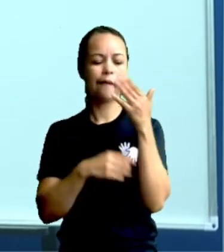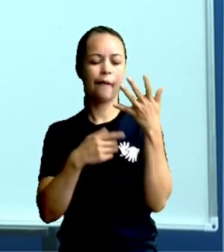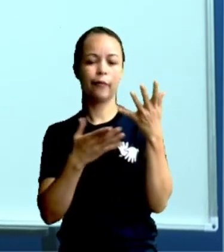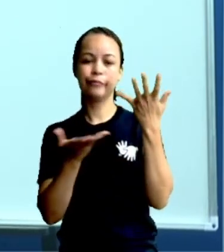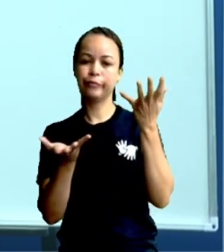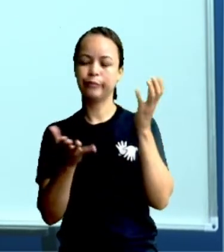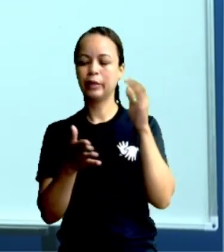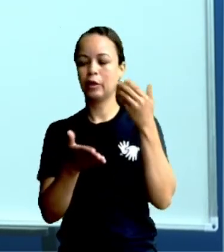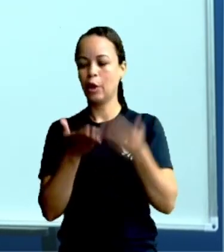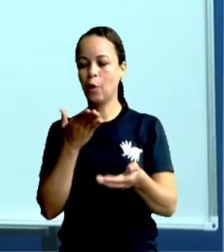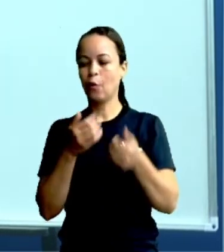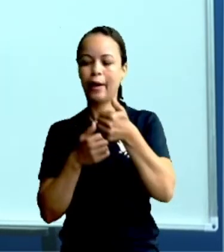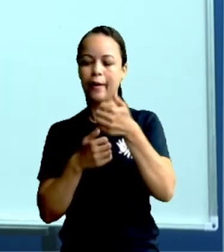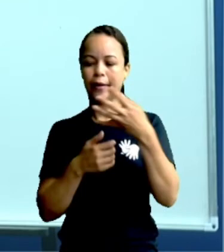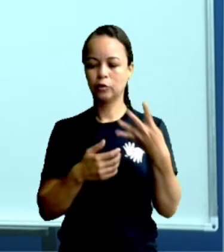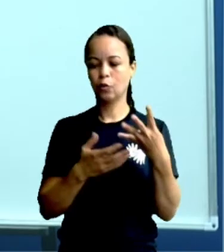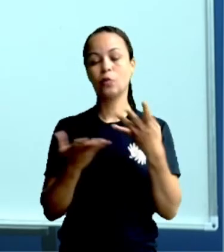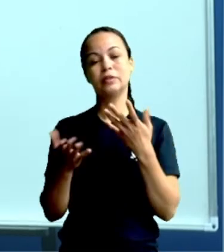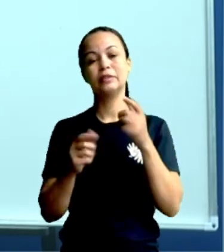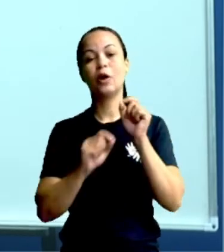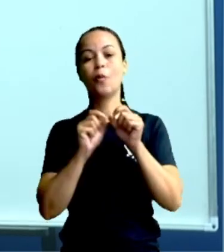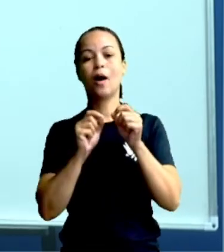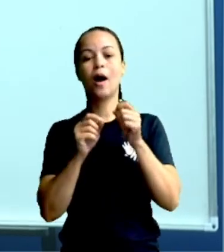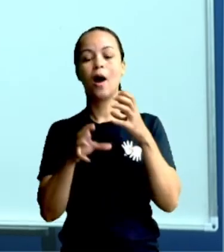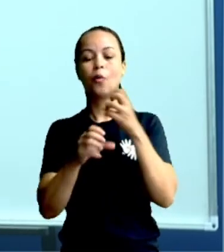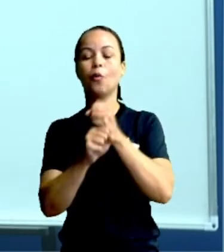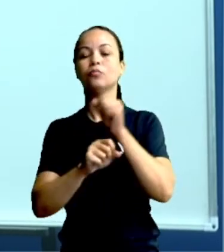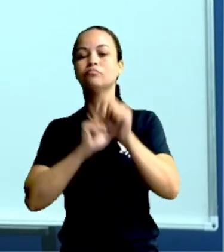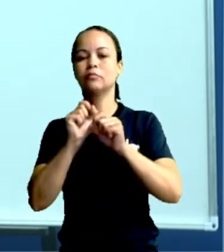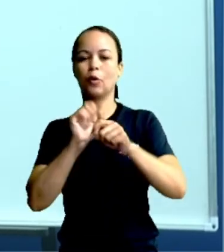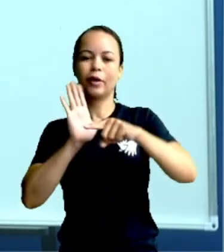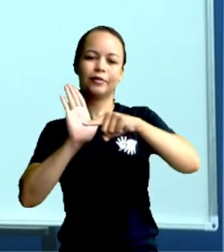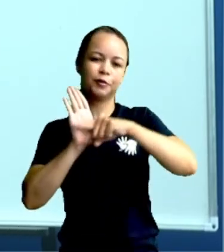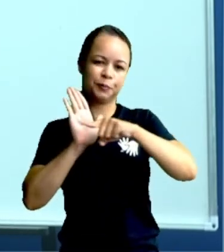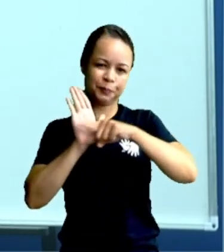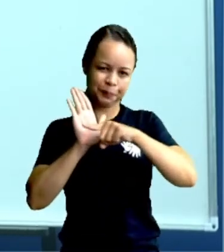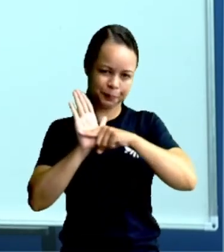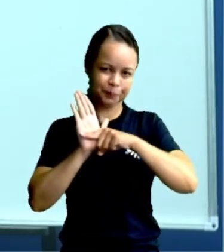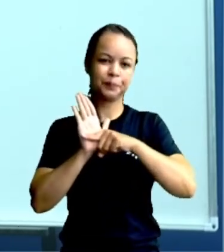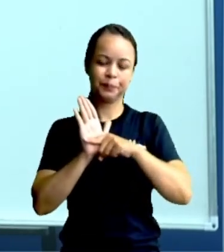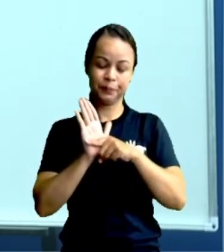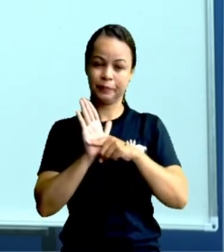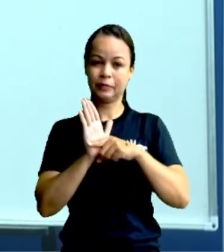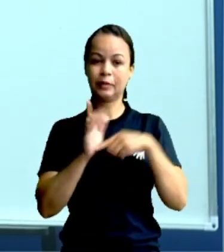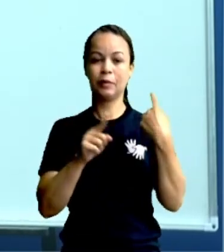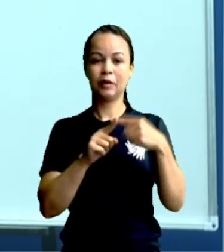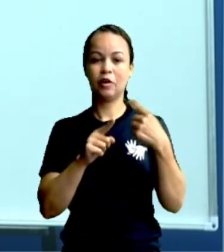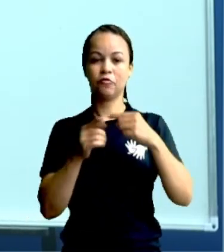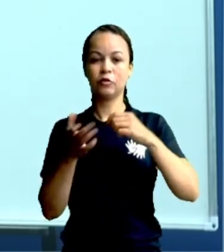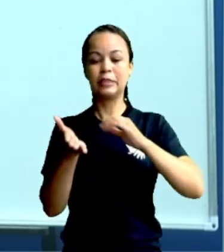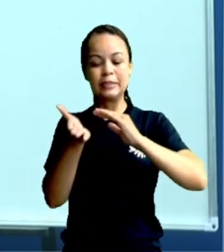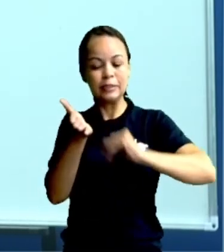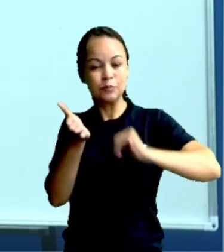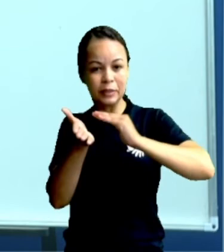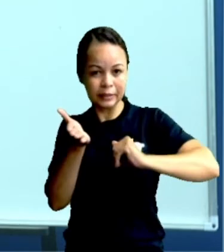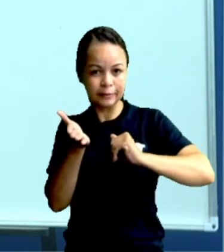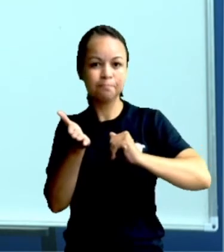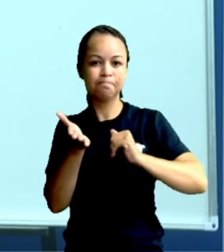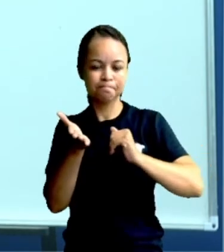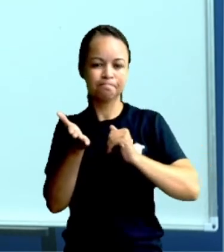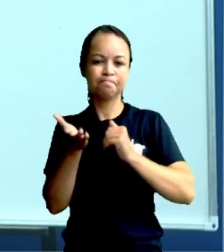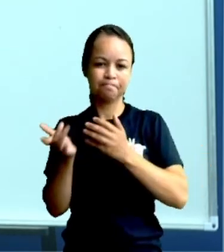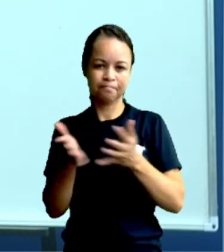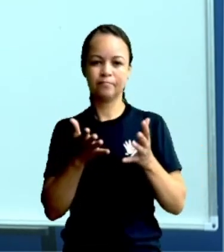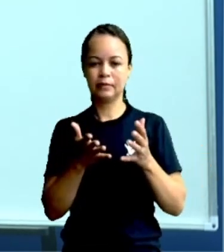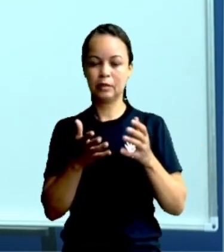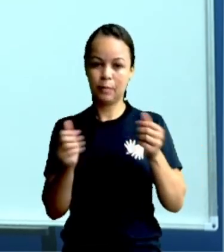precisar subtrair, tirar, certo? E aí, vamos resolver aqui junto comigo. Me ajudem